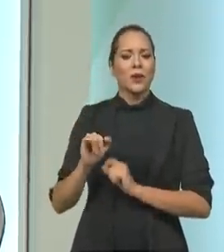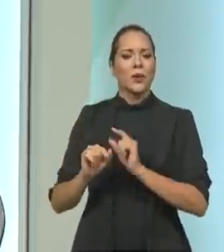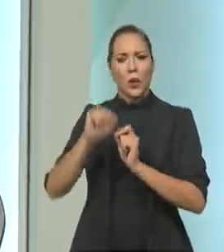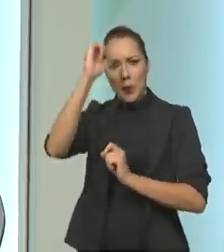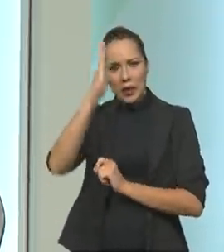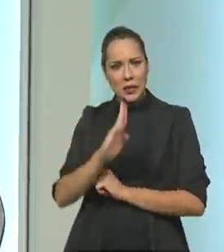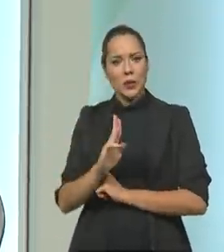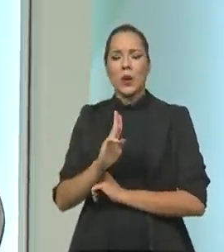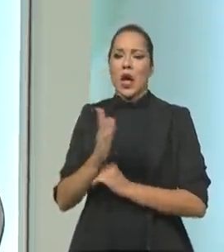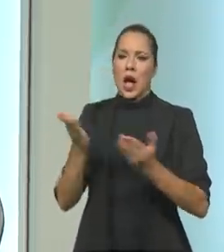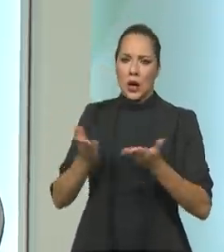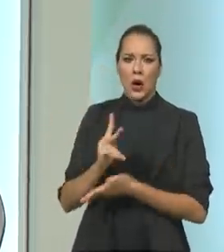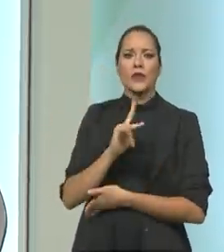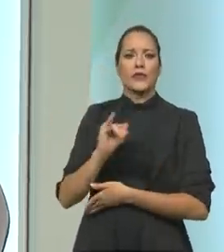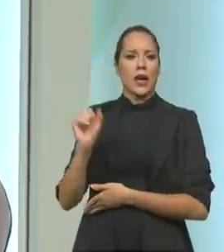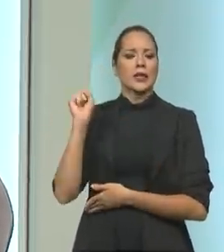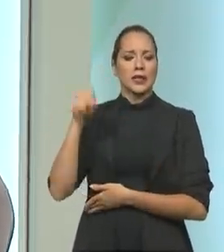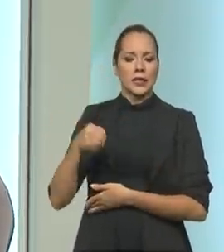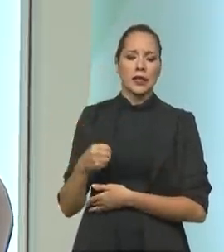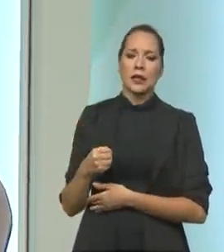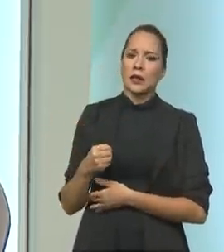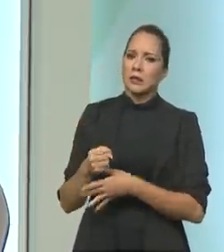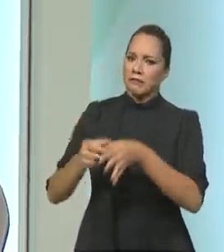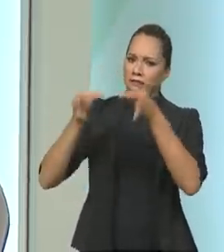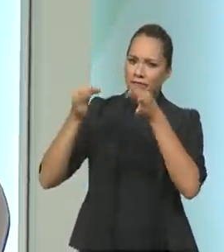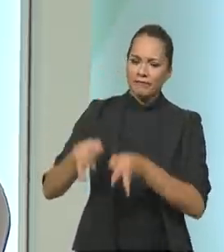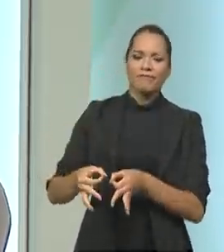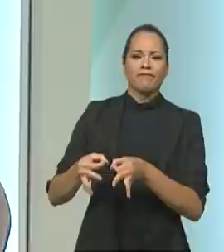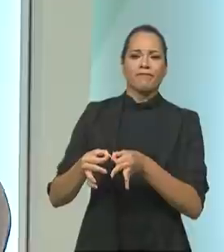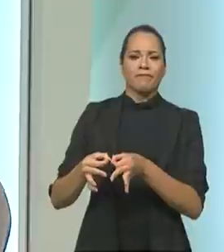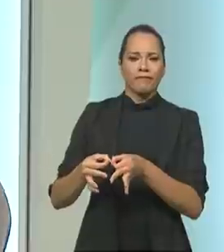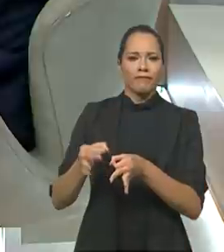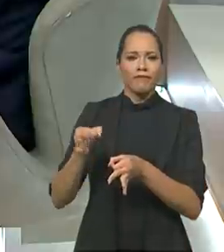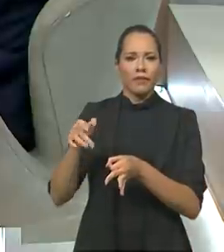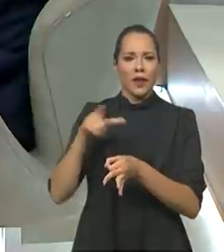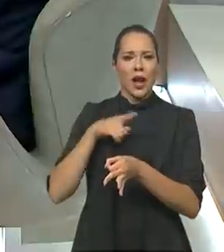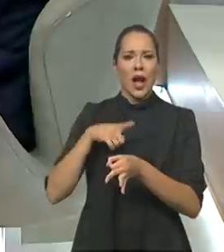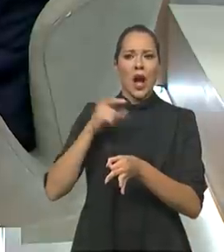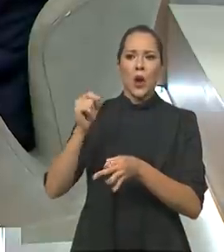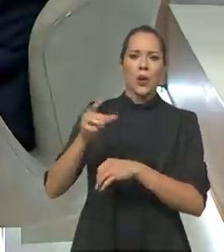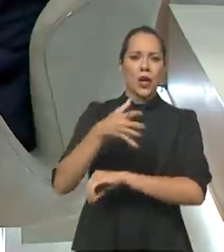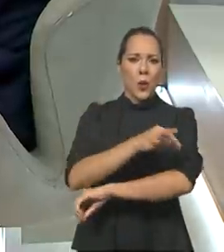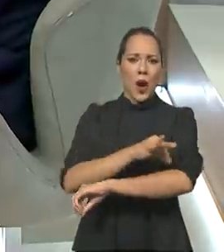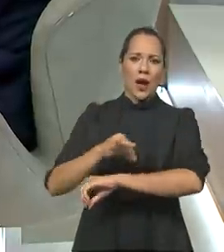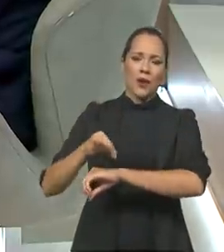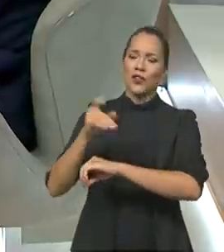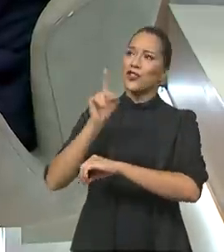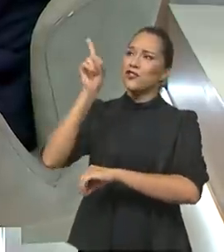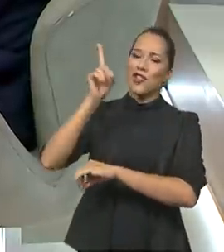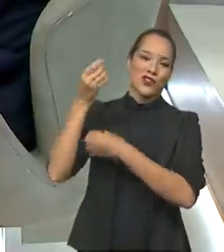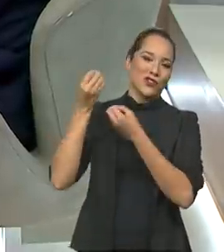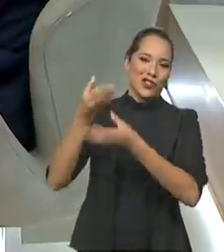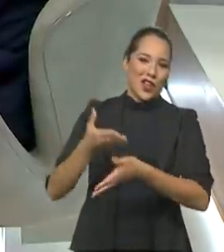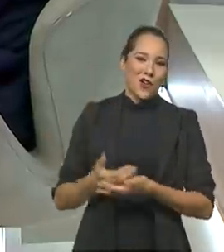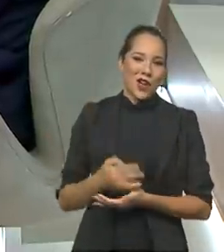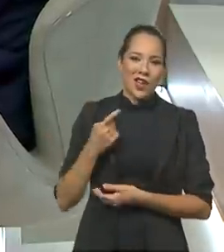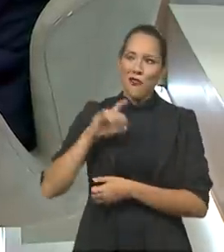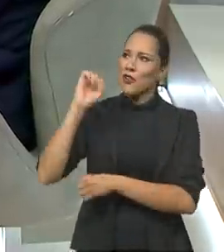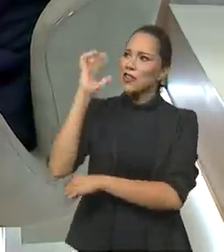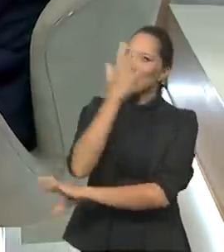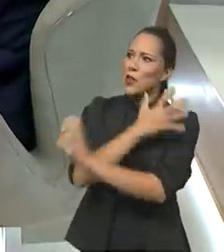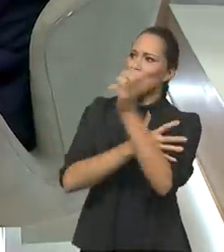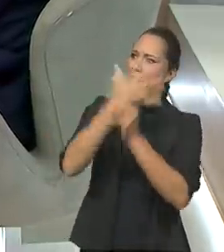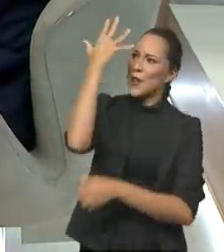Brasil vai sim agora fazer jus ao que o arquiteto do universo nos deu, que foi essa natureza